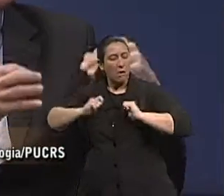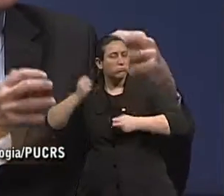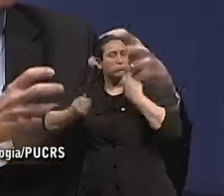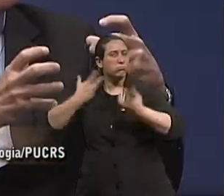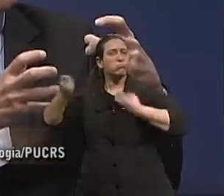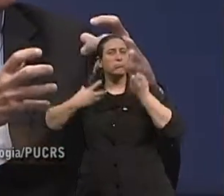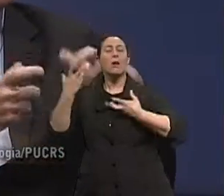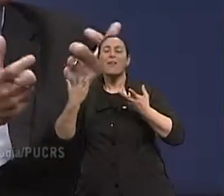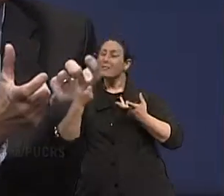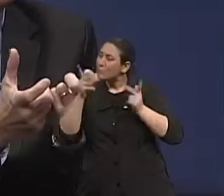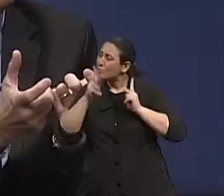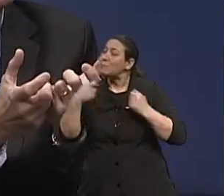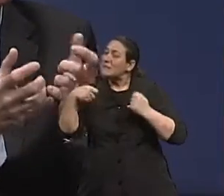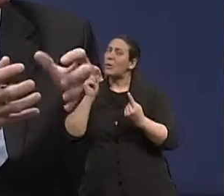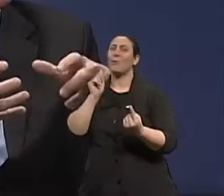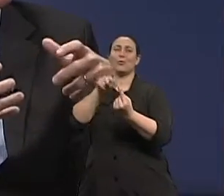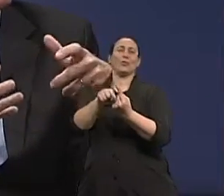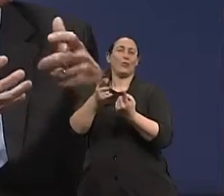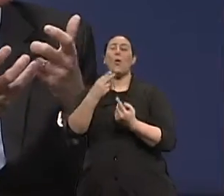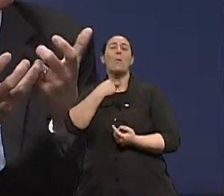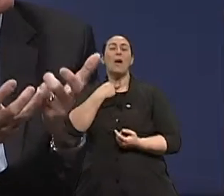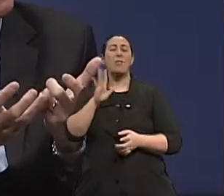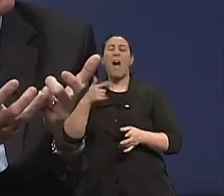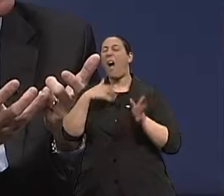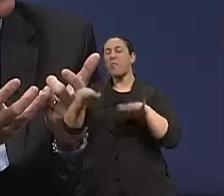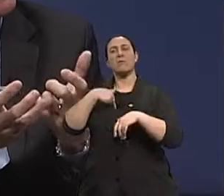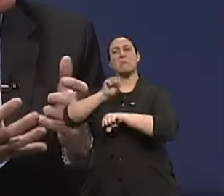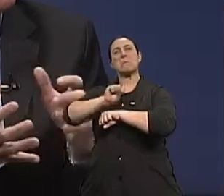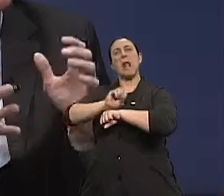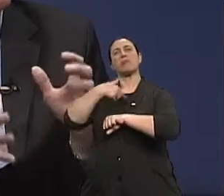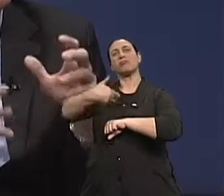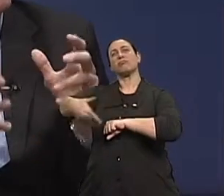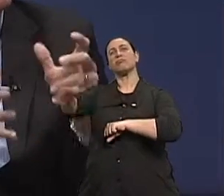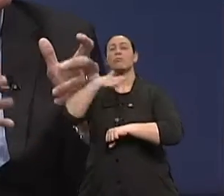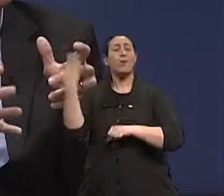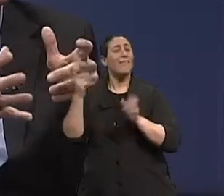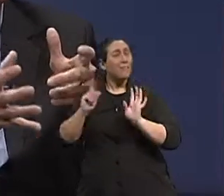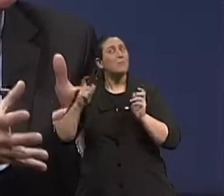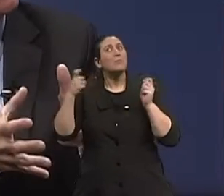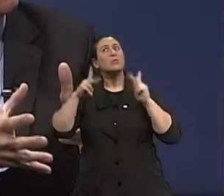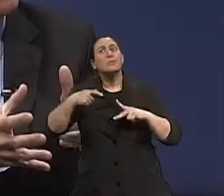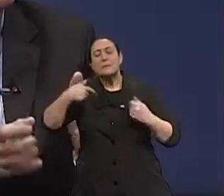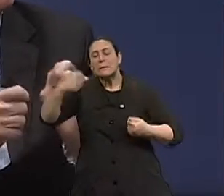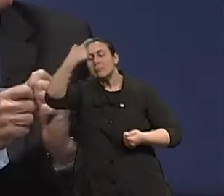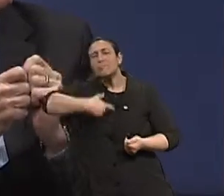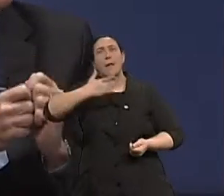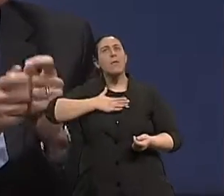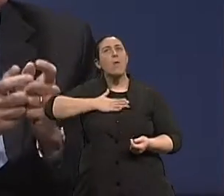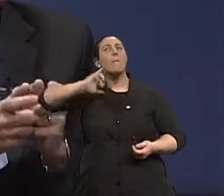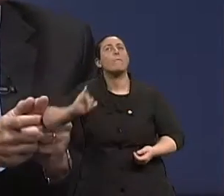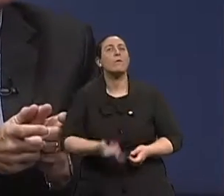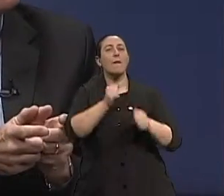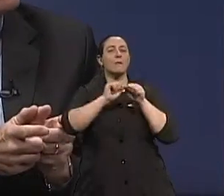elas devem ter um objetivo, elas devem assumir responsabilidades. O idoso deve se sentir útil e eu também